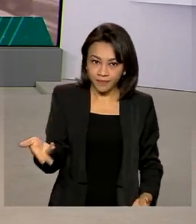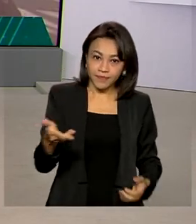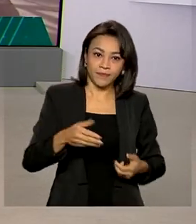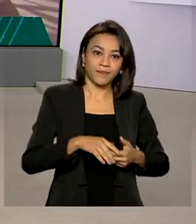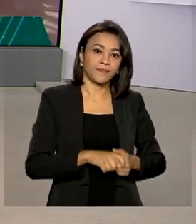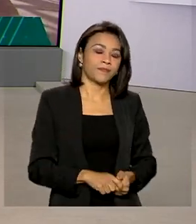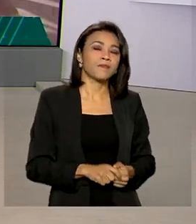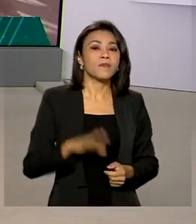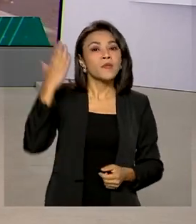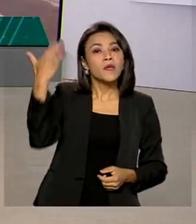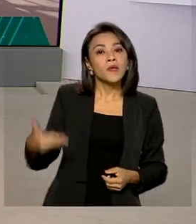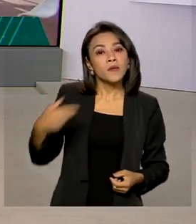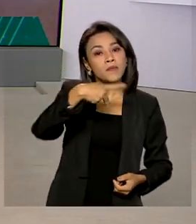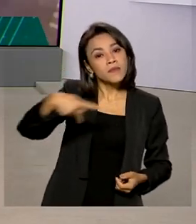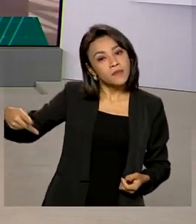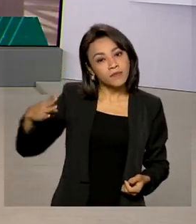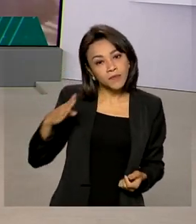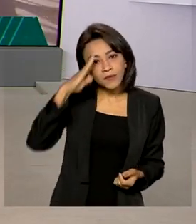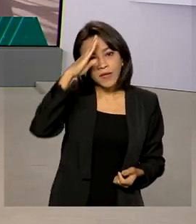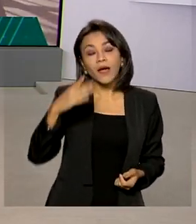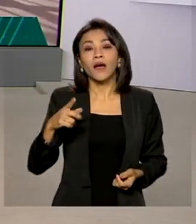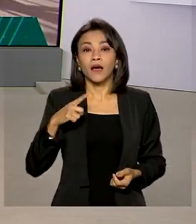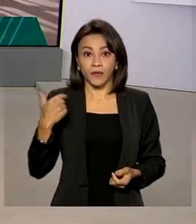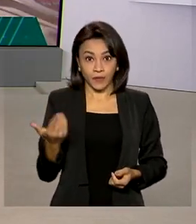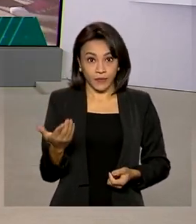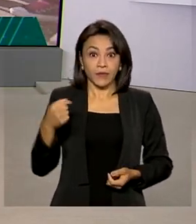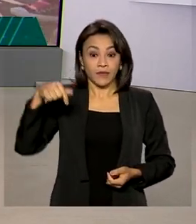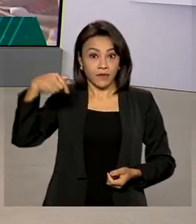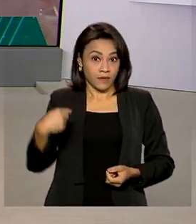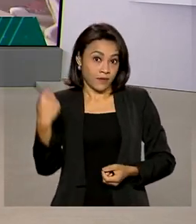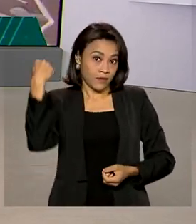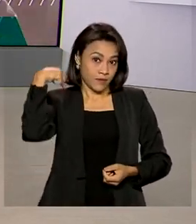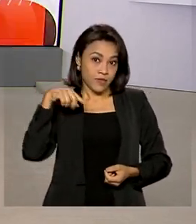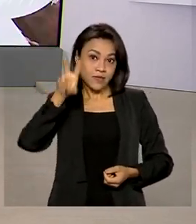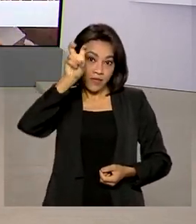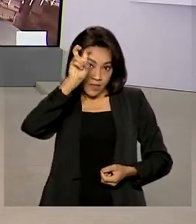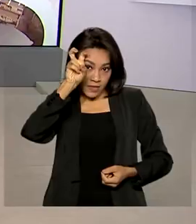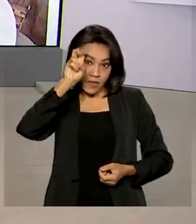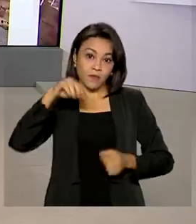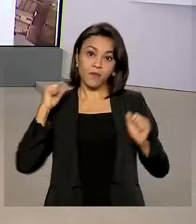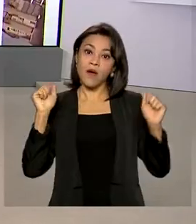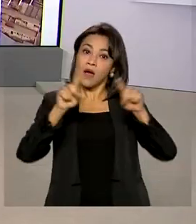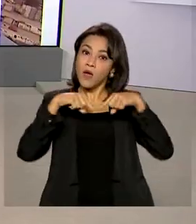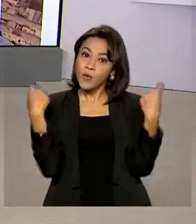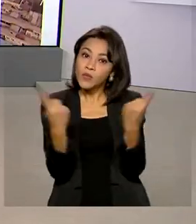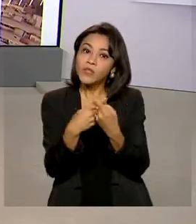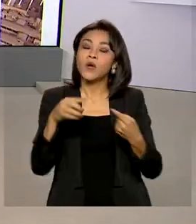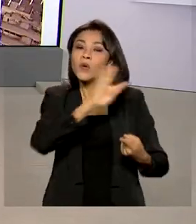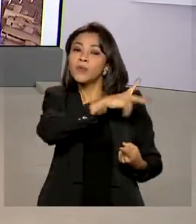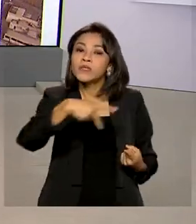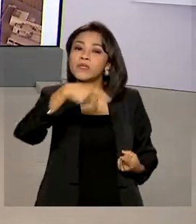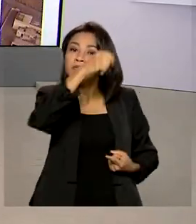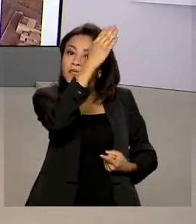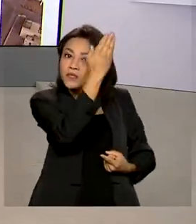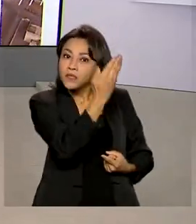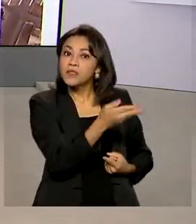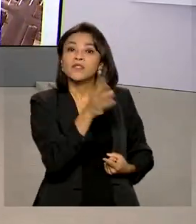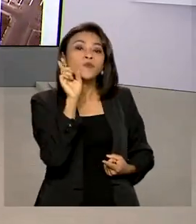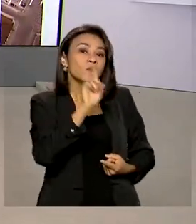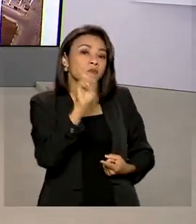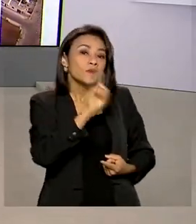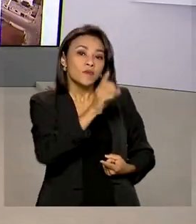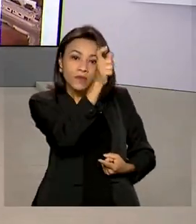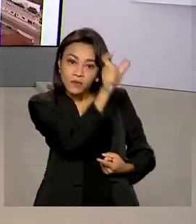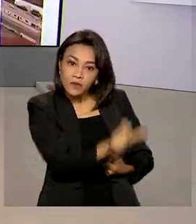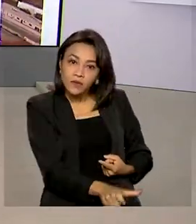O presidente Jair Bolsonaro se reuniu nesta quinta-feira com o presidente dos Estados Unidos, Joe Biden, em Los Angeles. Na cidade